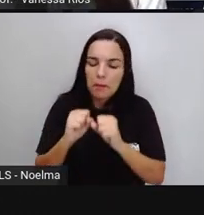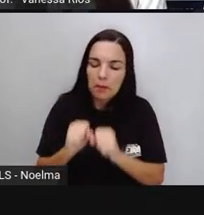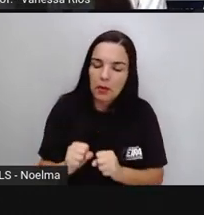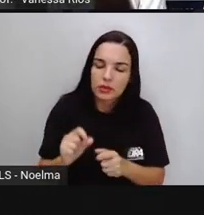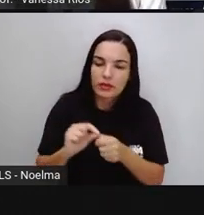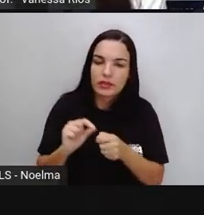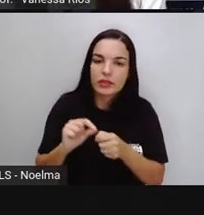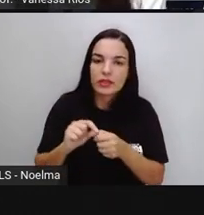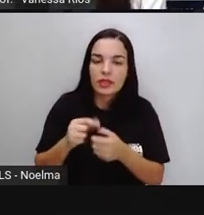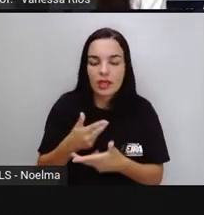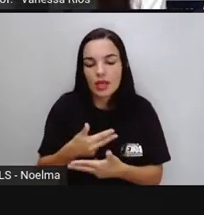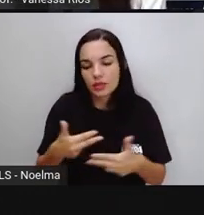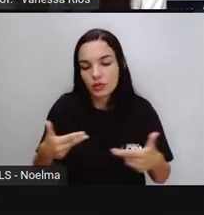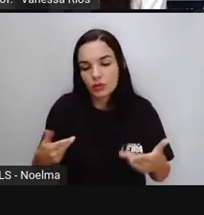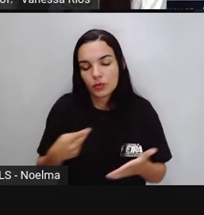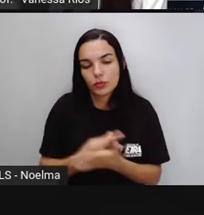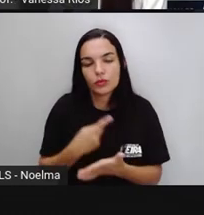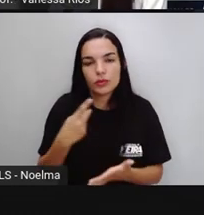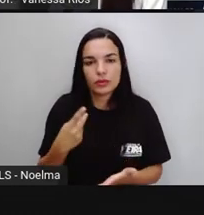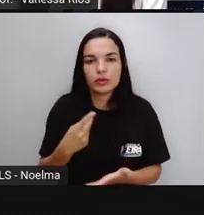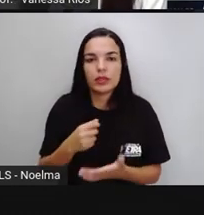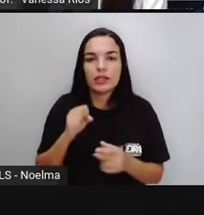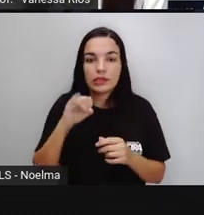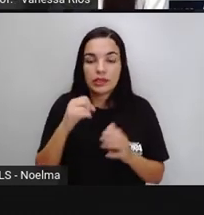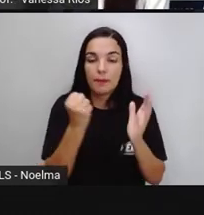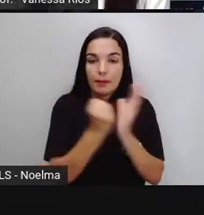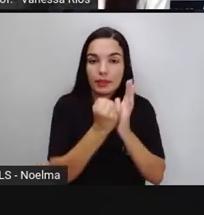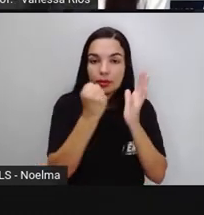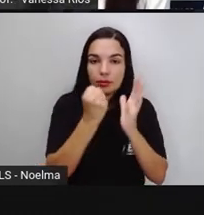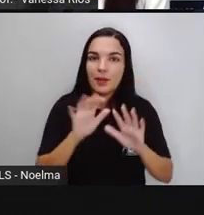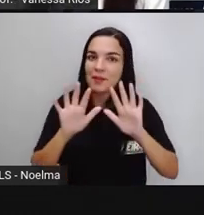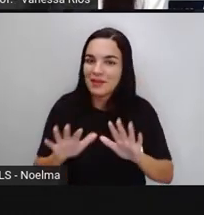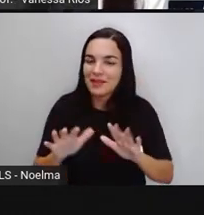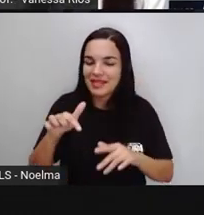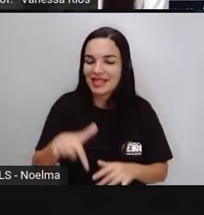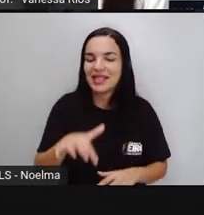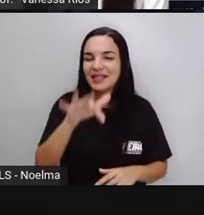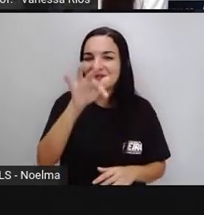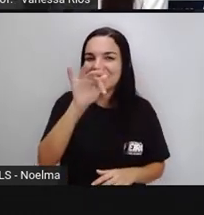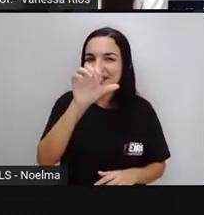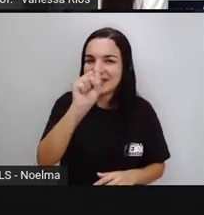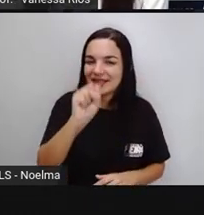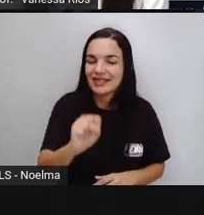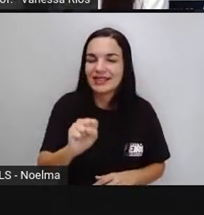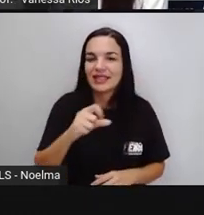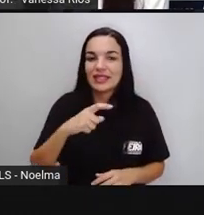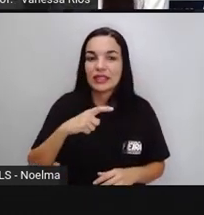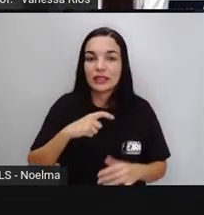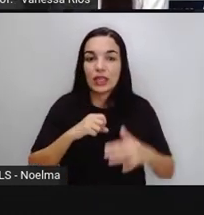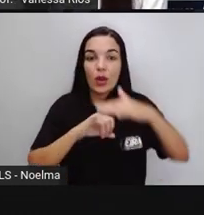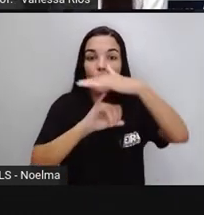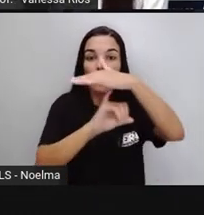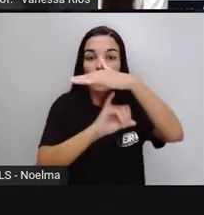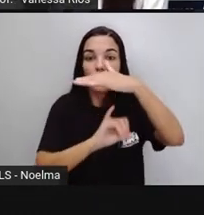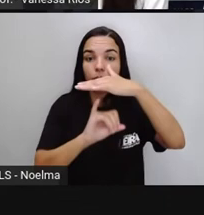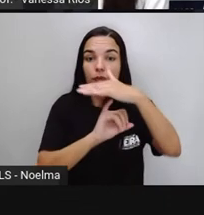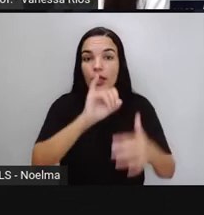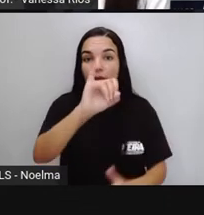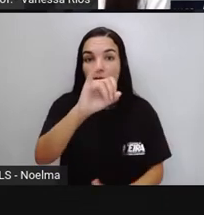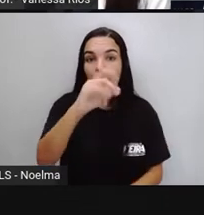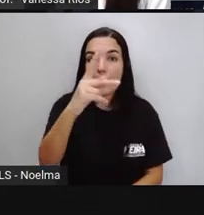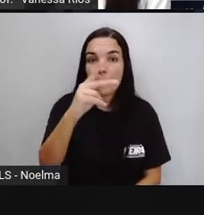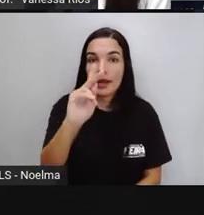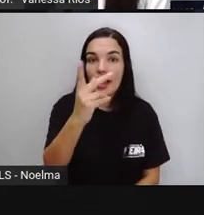necessárias para a conservação. Mas que aqui em Feira de Santana, né? Pelo Instituto do Patrimônio Histórico